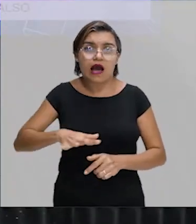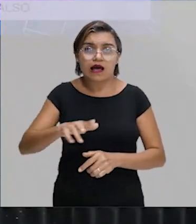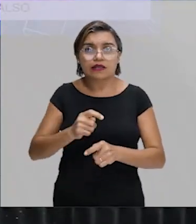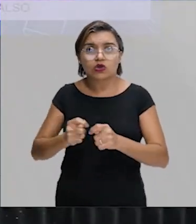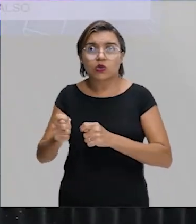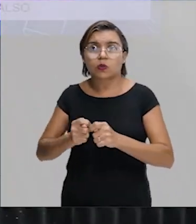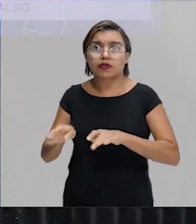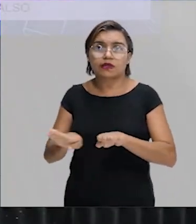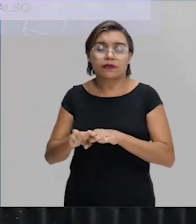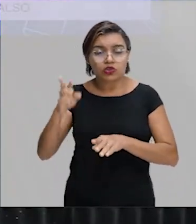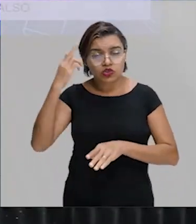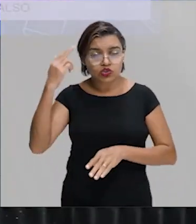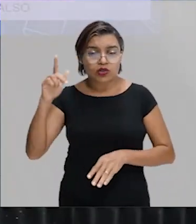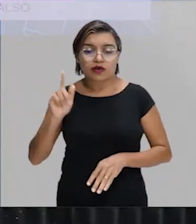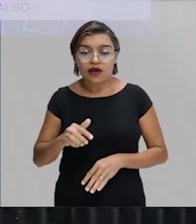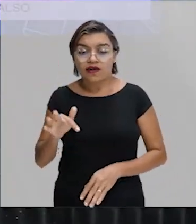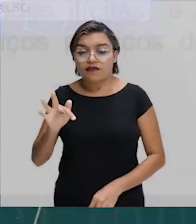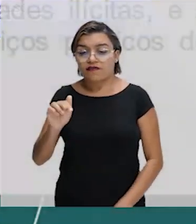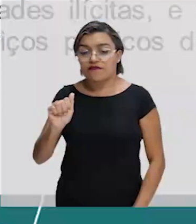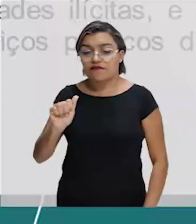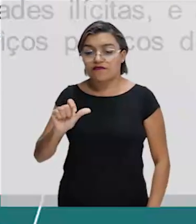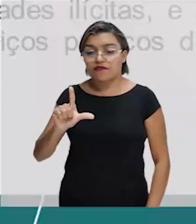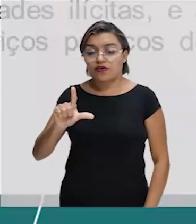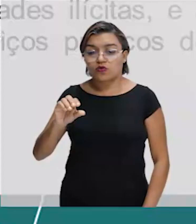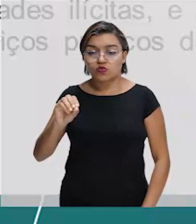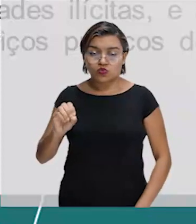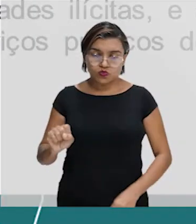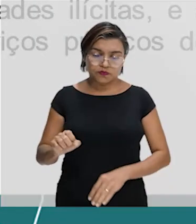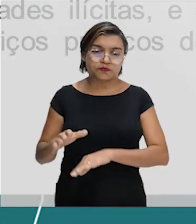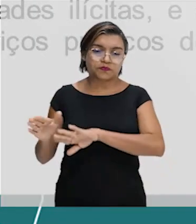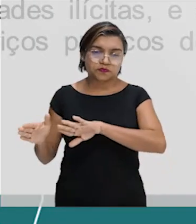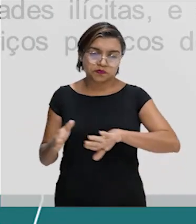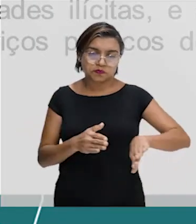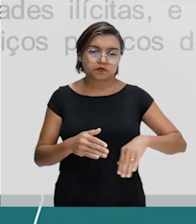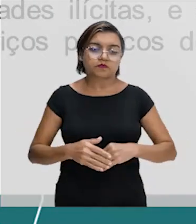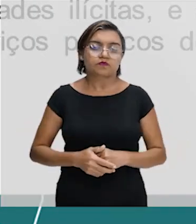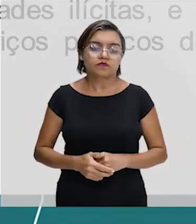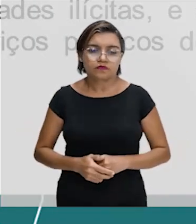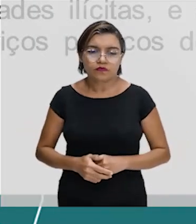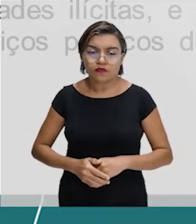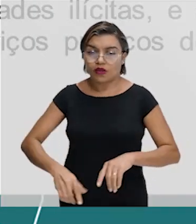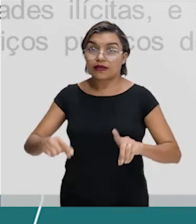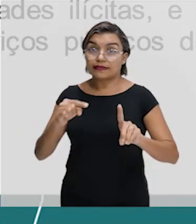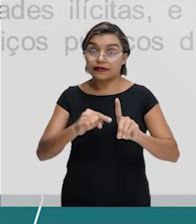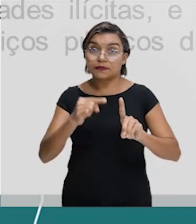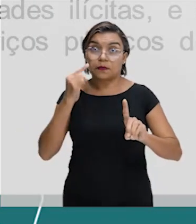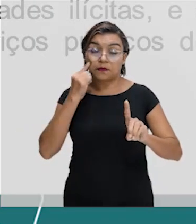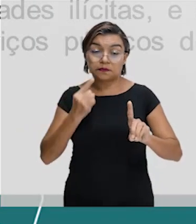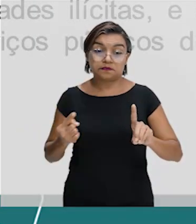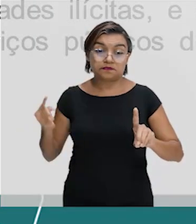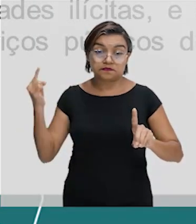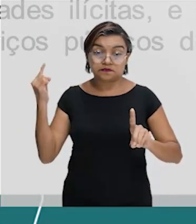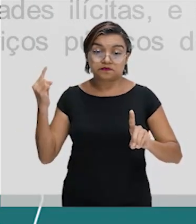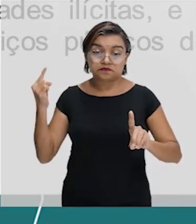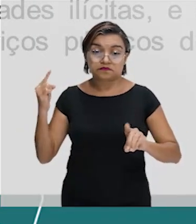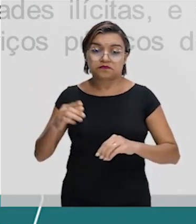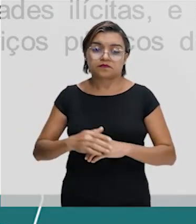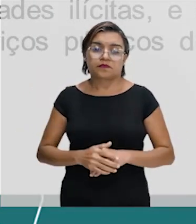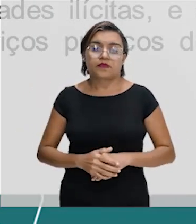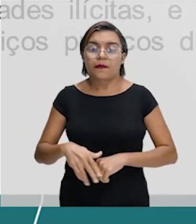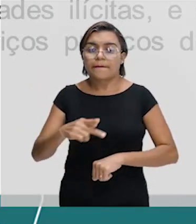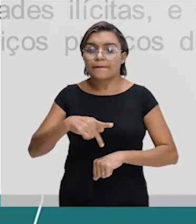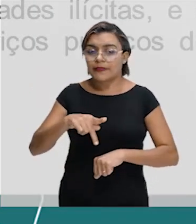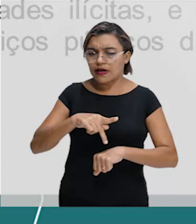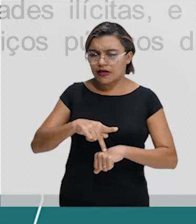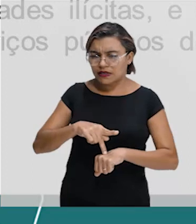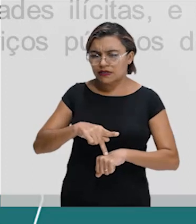aqui também é falso. Beleza? Bora evoluir. Olha a letra D. Mesmo nos países